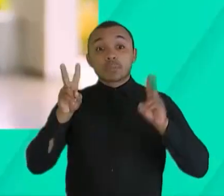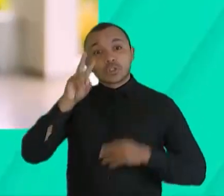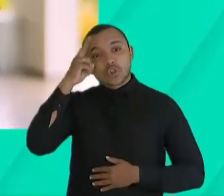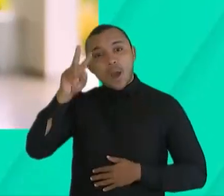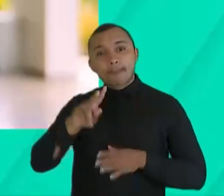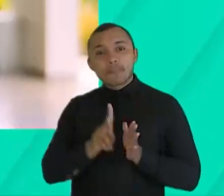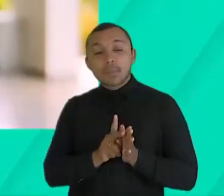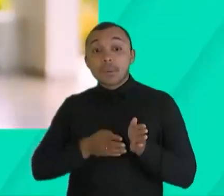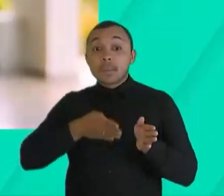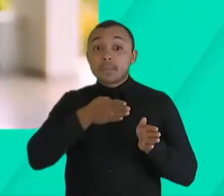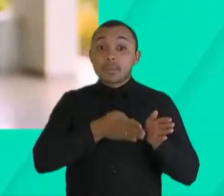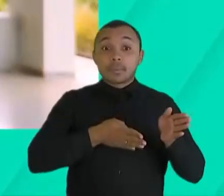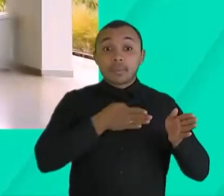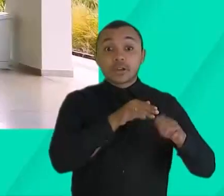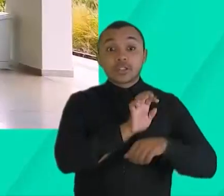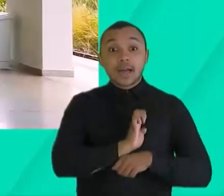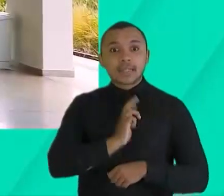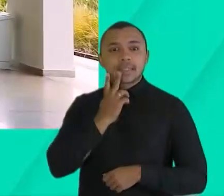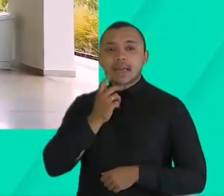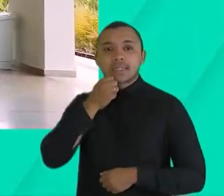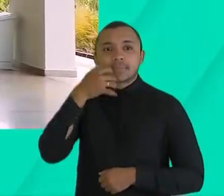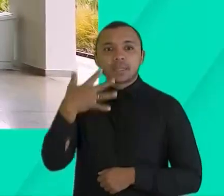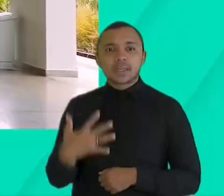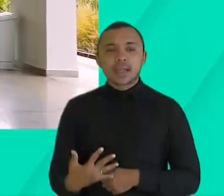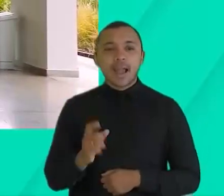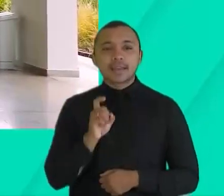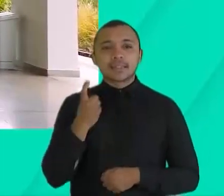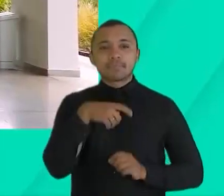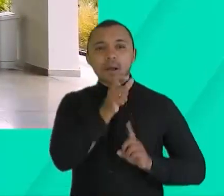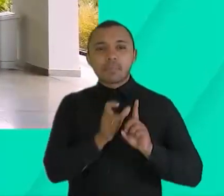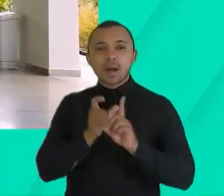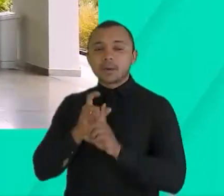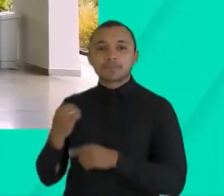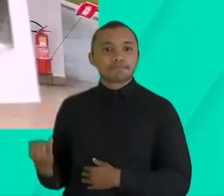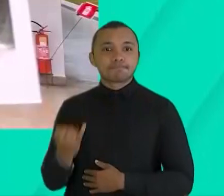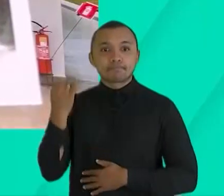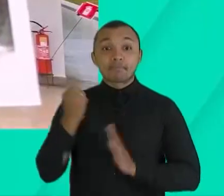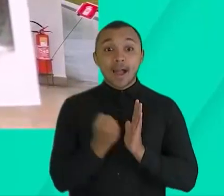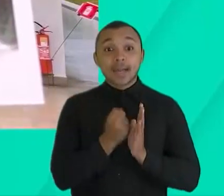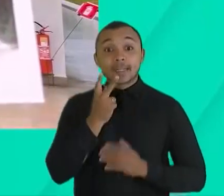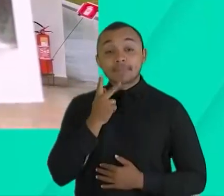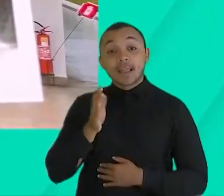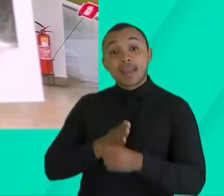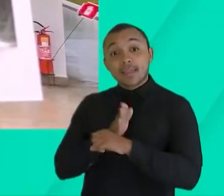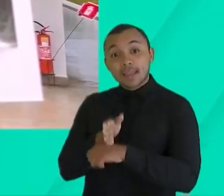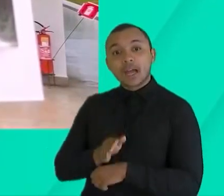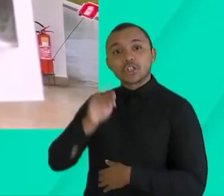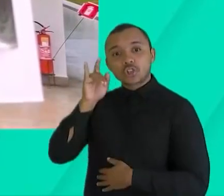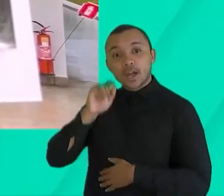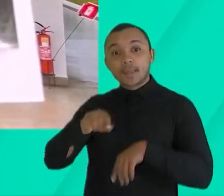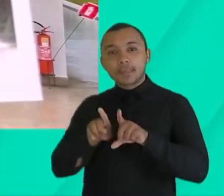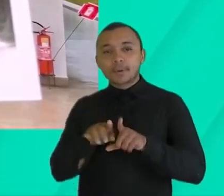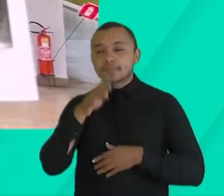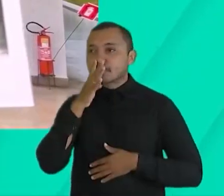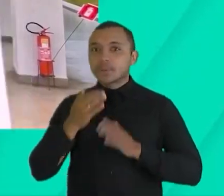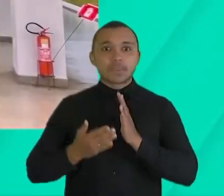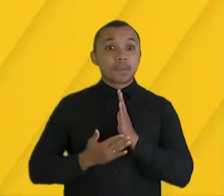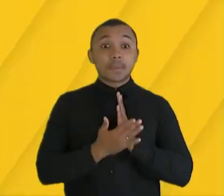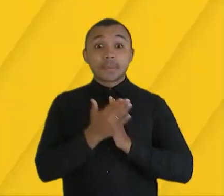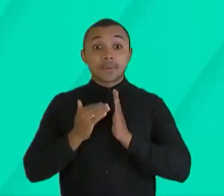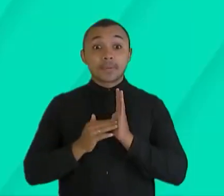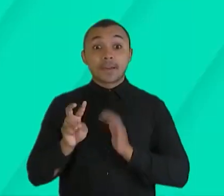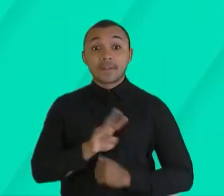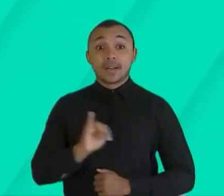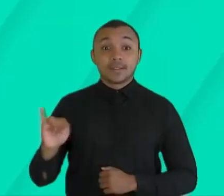nosso estado, valorizando a memória de quem fez parte dessa atividade. Acesse as redes sociais do equipamento e confira tudo o que está rolando por lá.